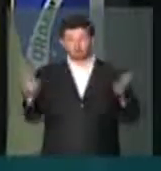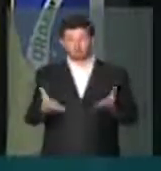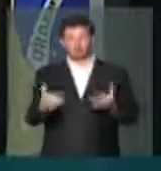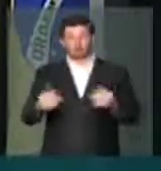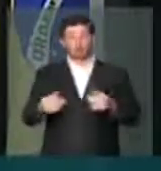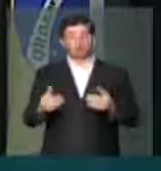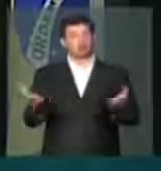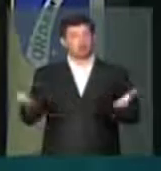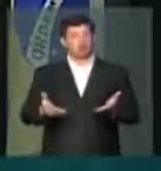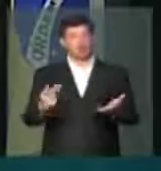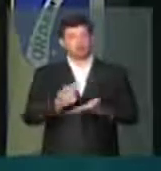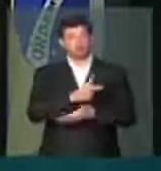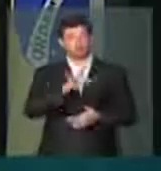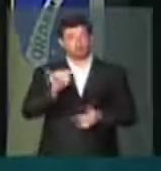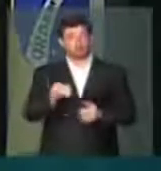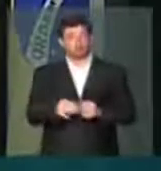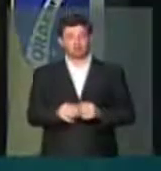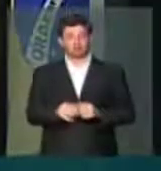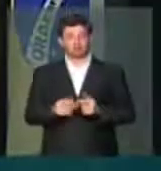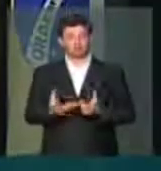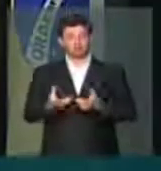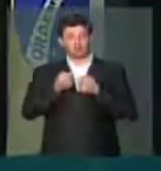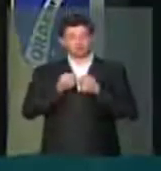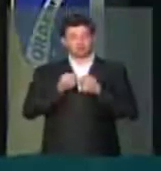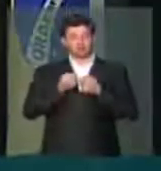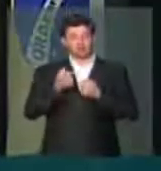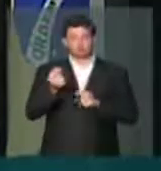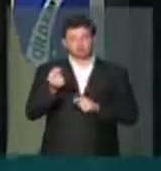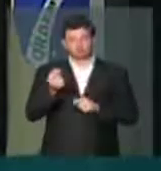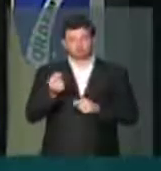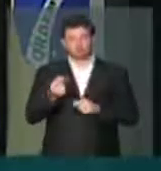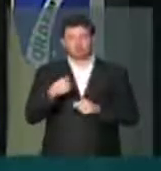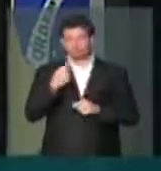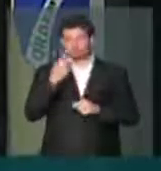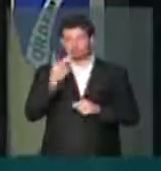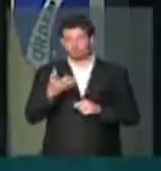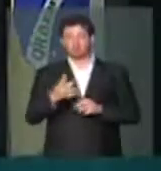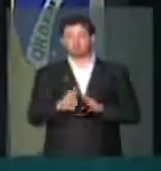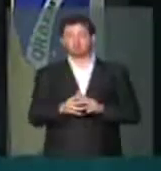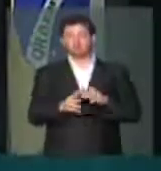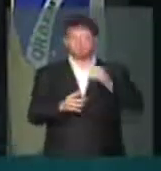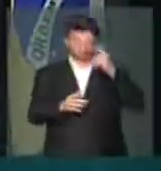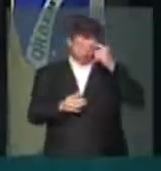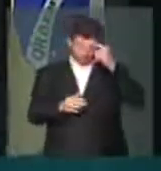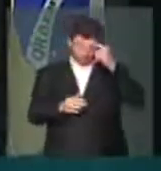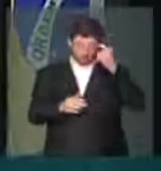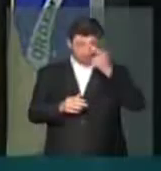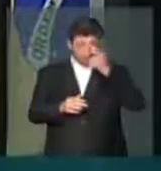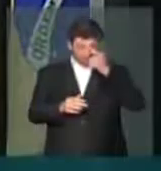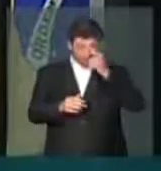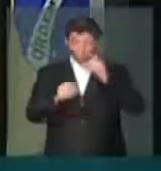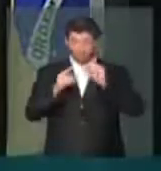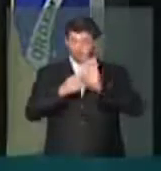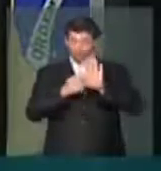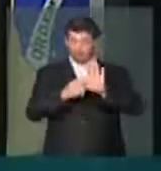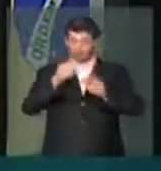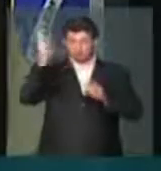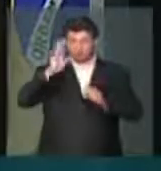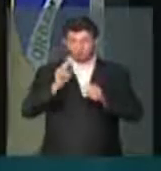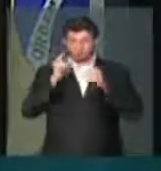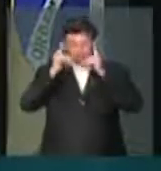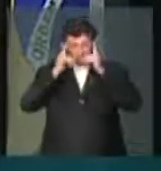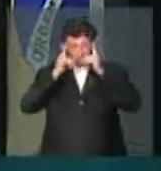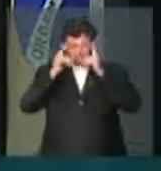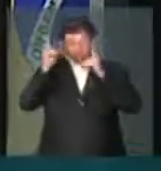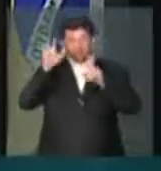a qualquer momento, do contingenciamento que, de fato, já se dê, possa mostrar ao Brasil que aquilo